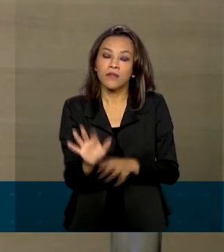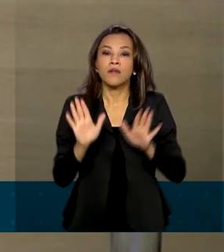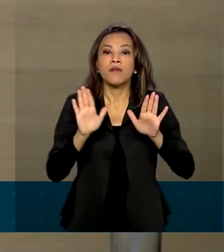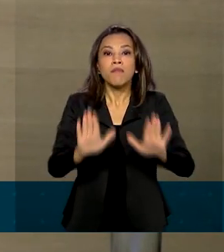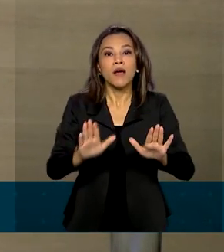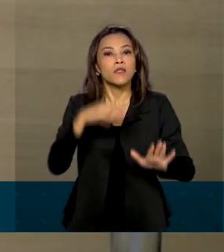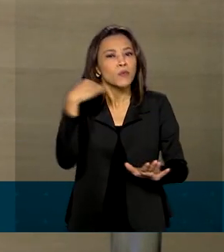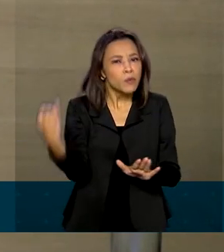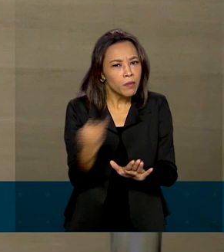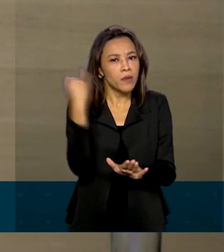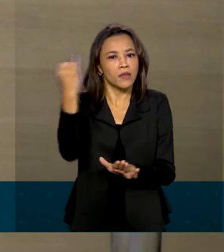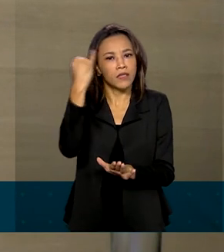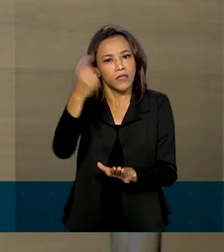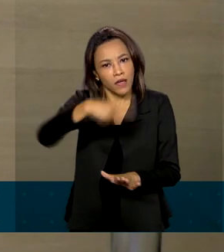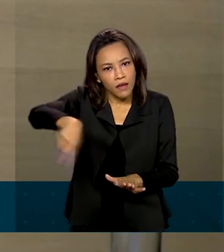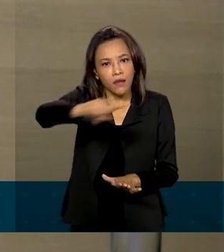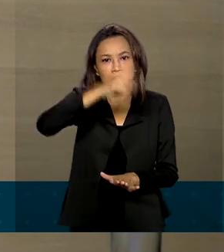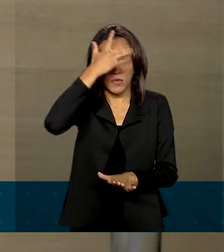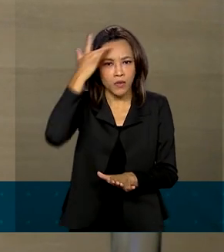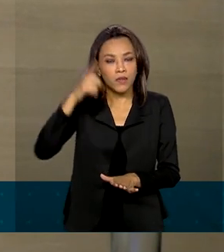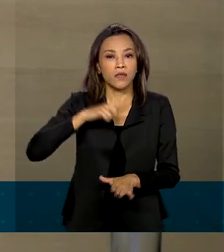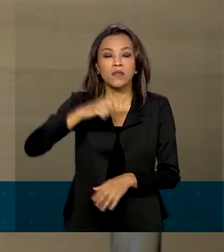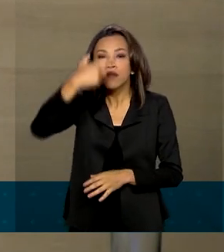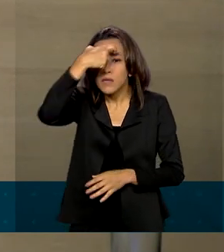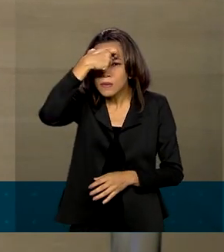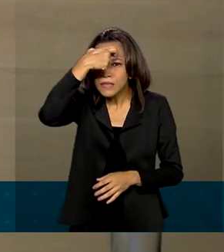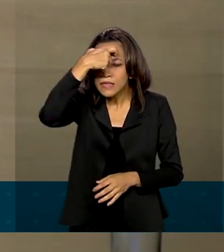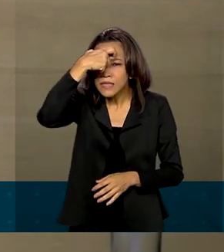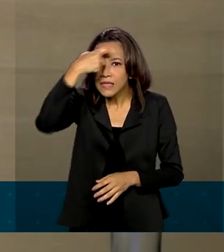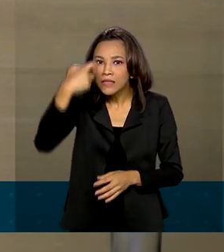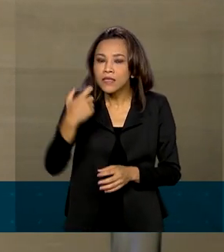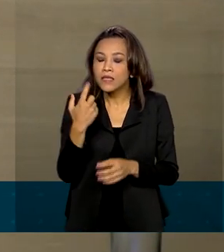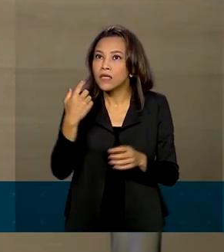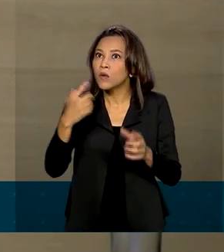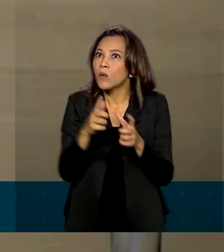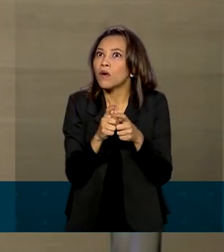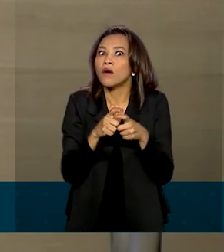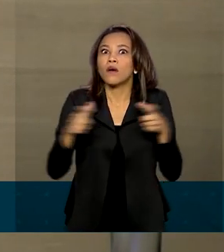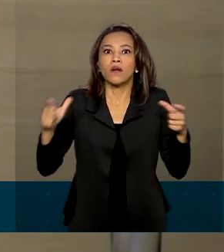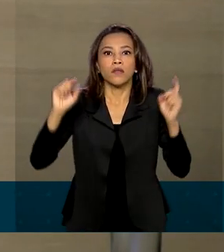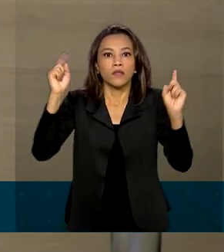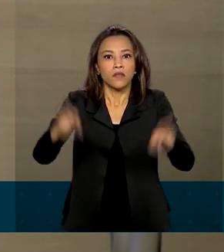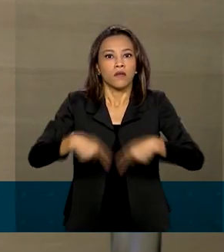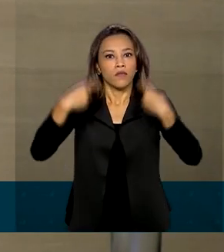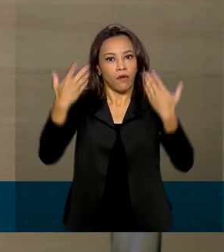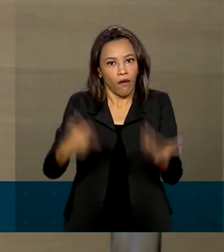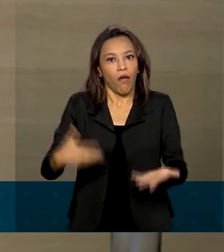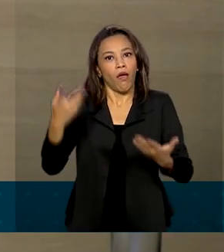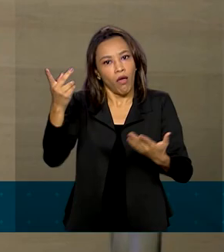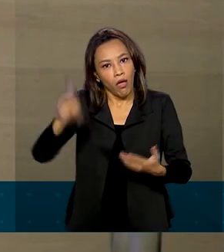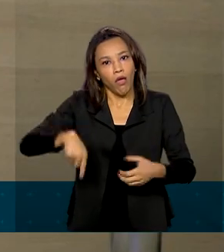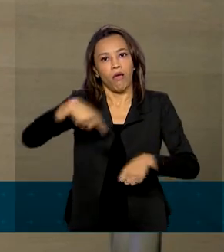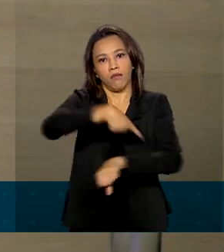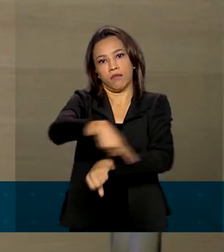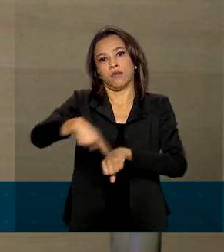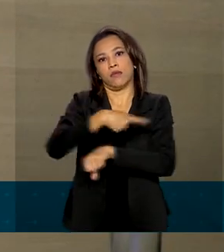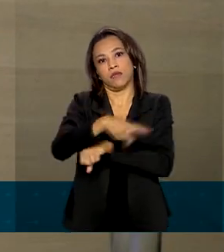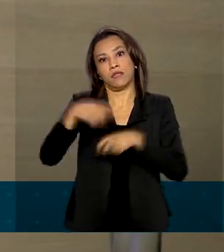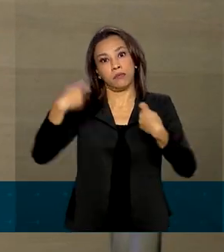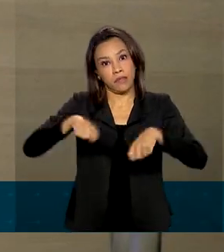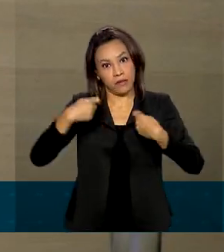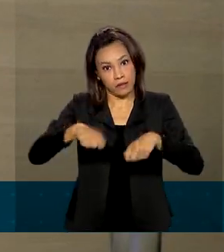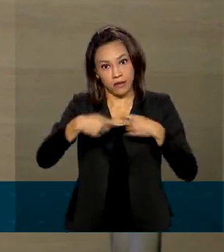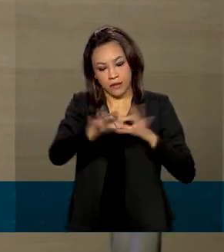importante é que as pessoas tenham a exata consciência do tamanho desse desafio, que precisa ser incorporado pelo